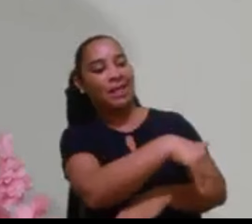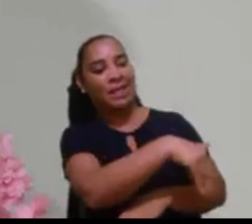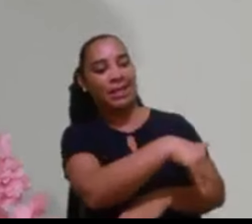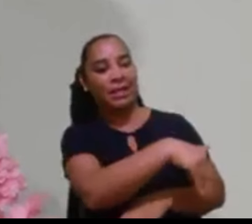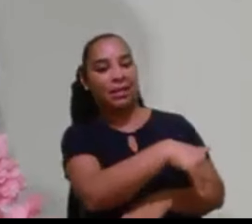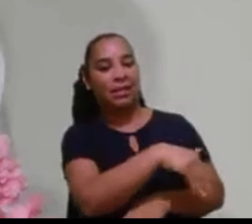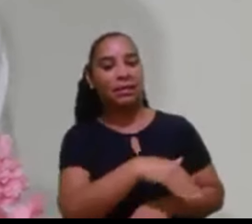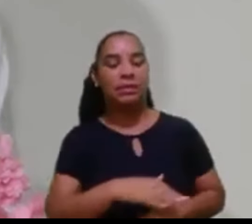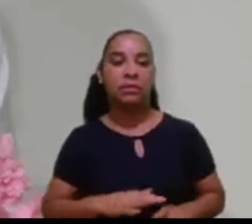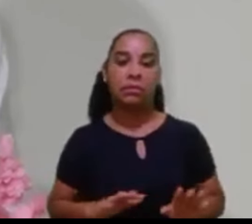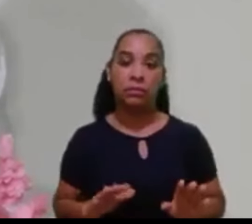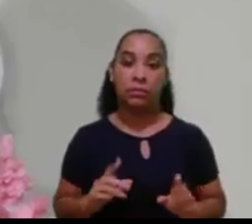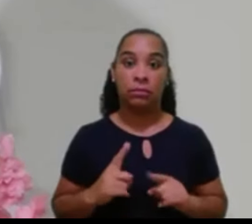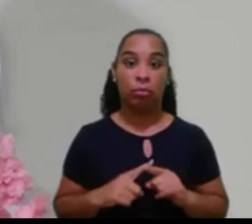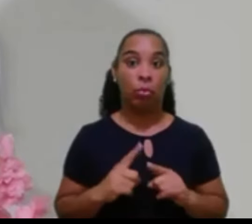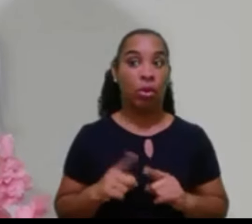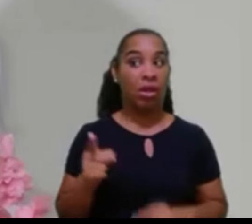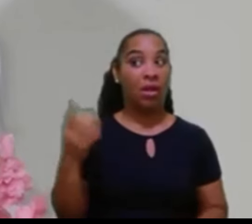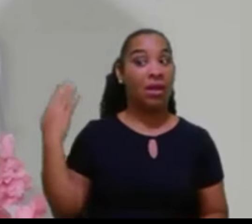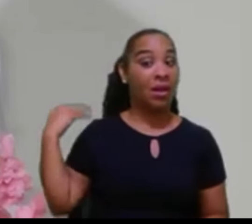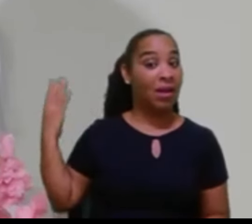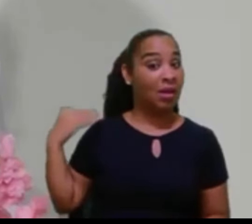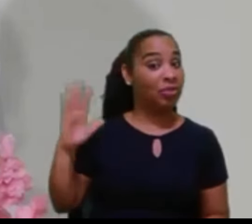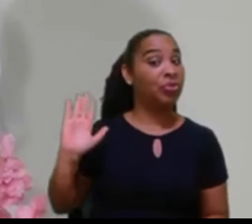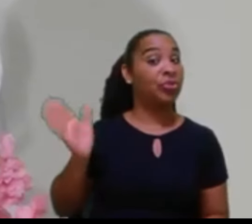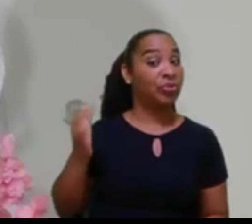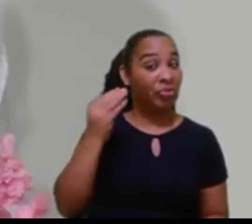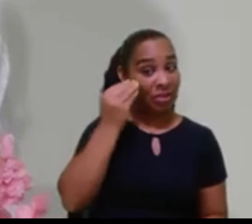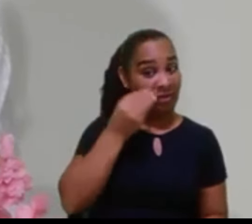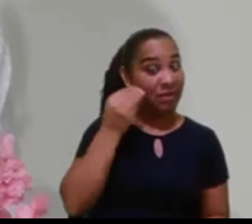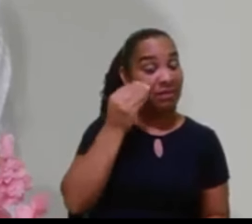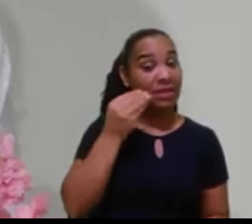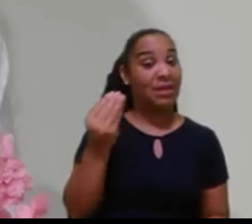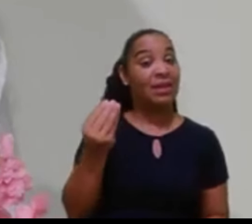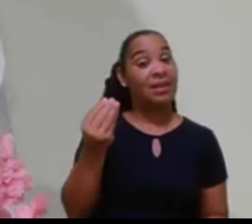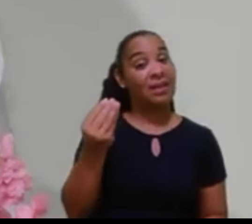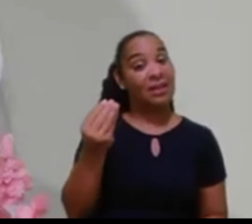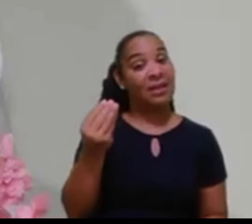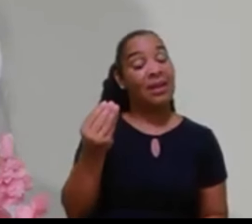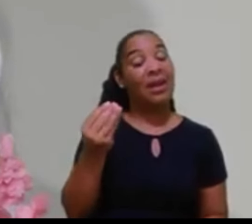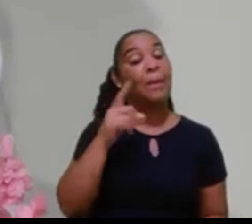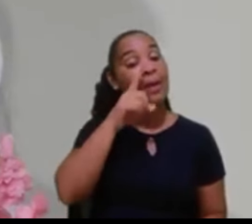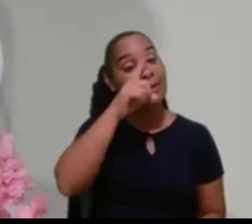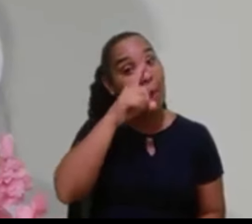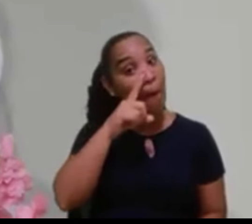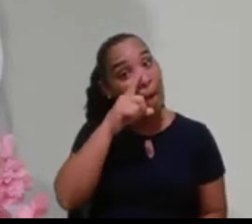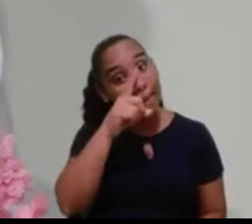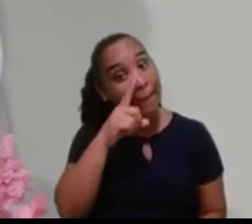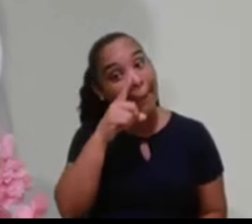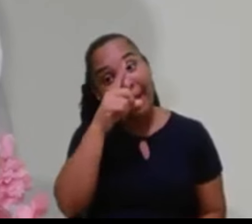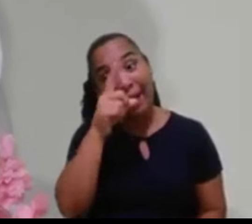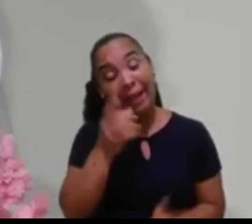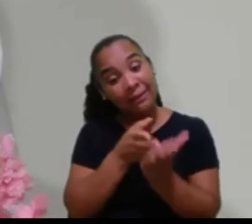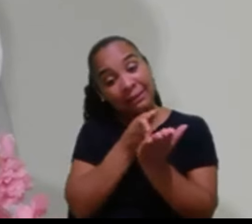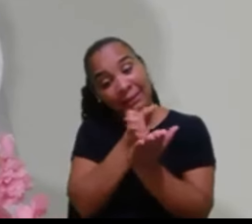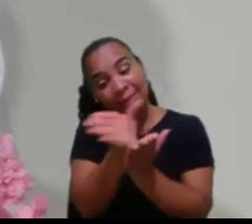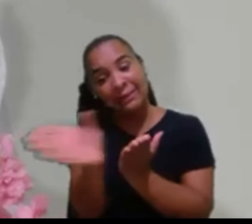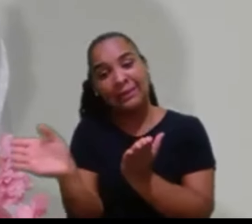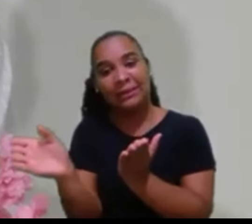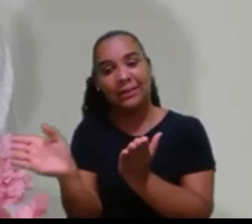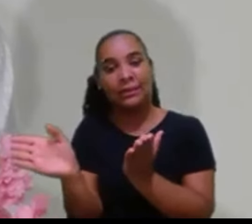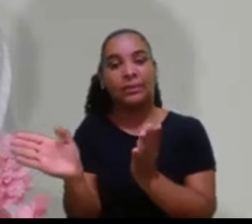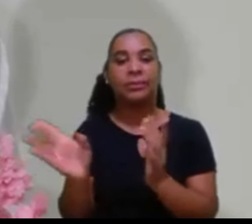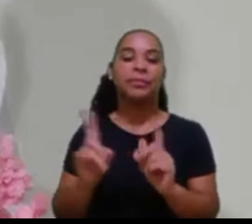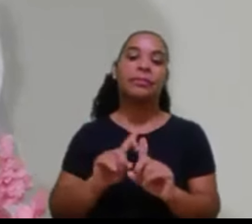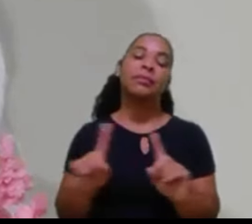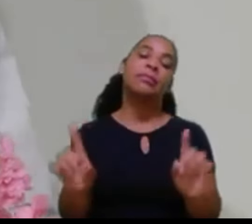Porque já me vi livre do trago. Daí, portanto, é a forma melhor de